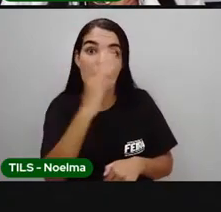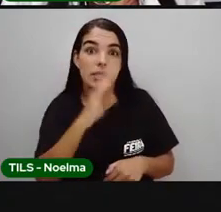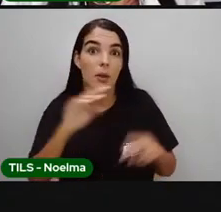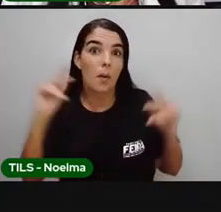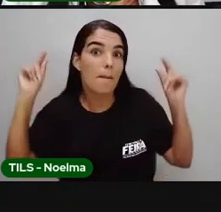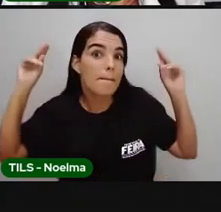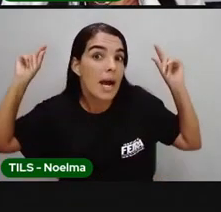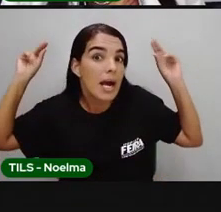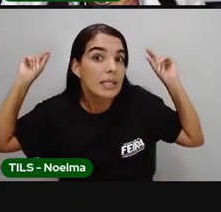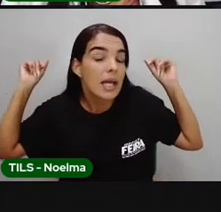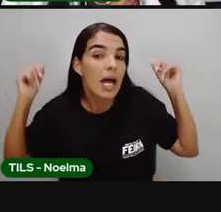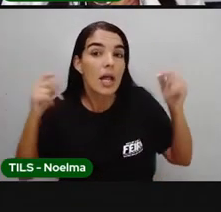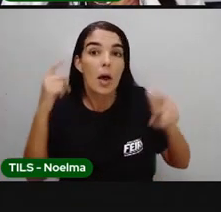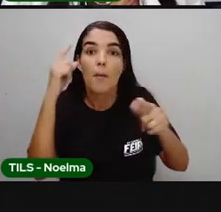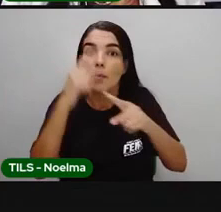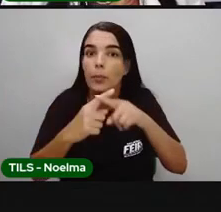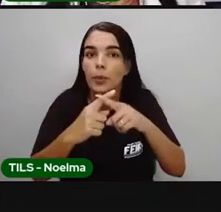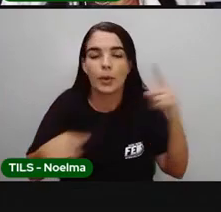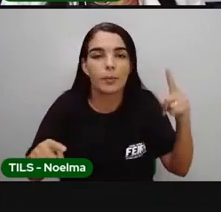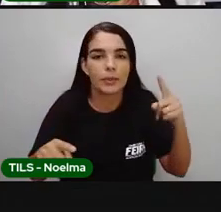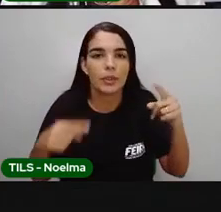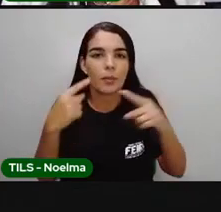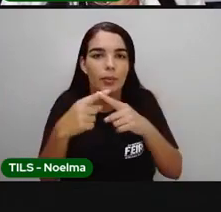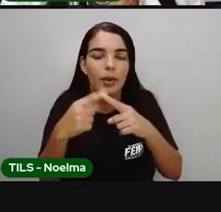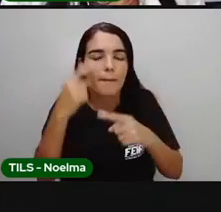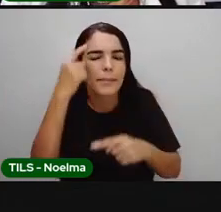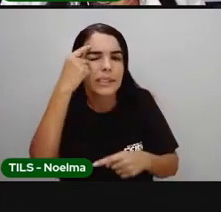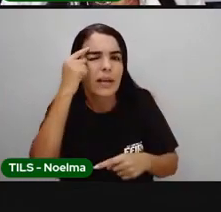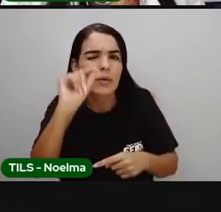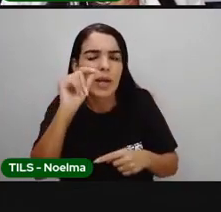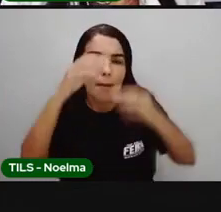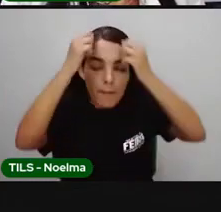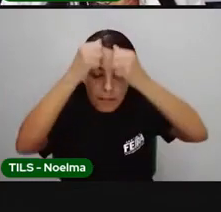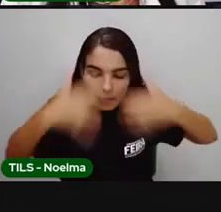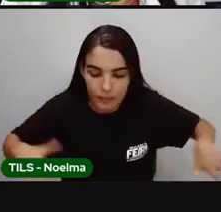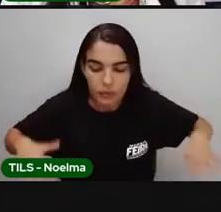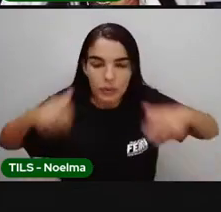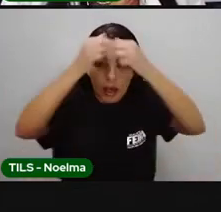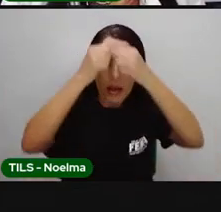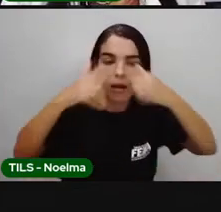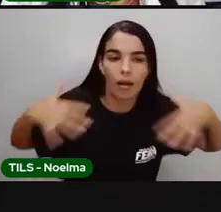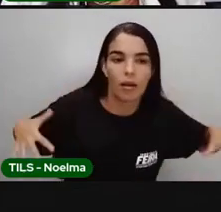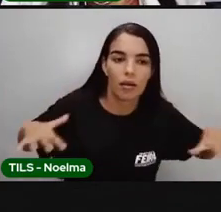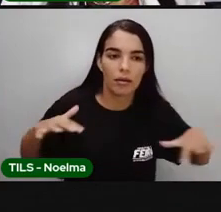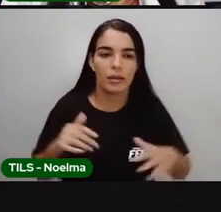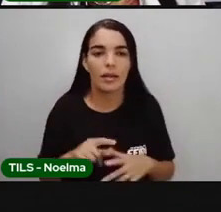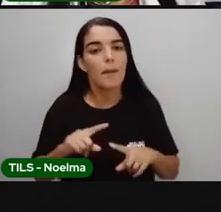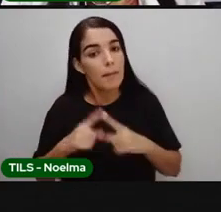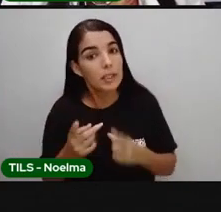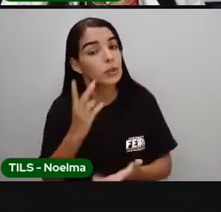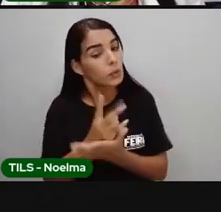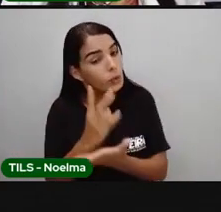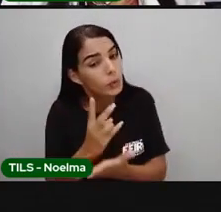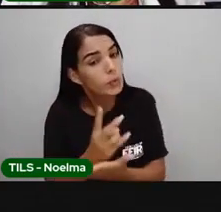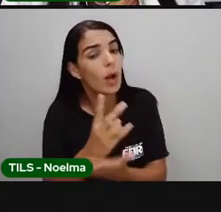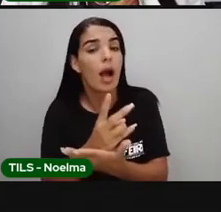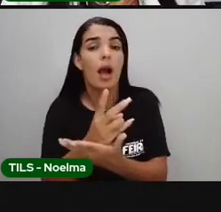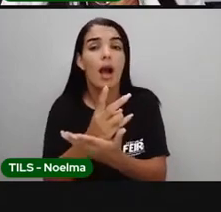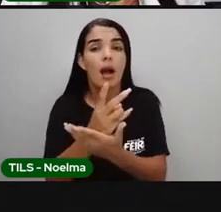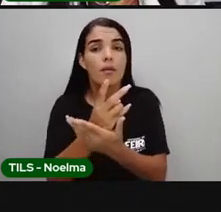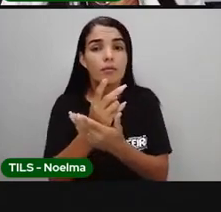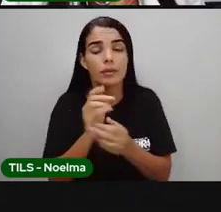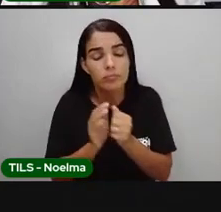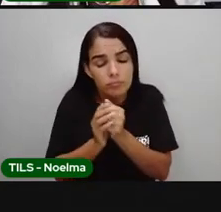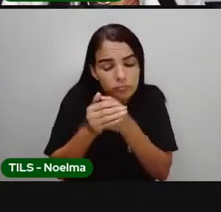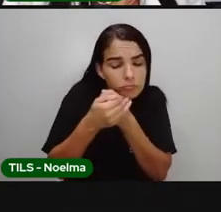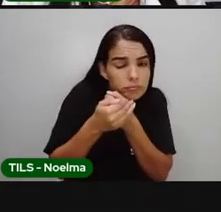por serem consideradas bruxarias. Mas, mesmo assim, eles continuavam cultuando, né? De forma